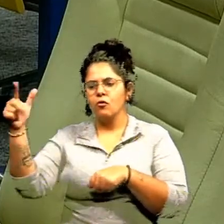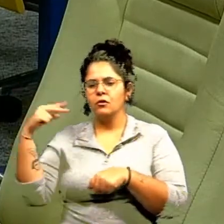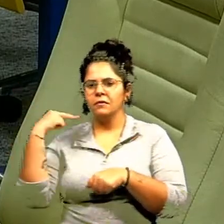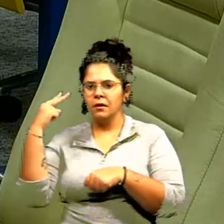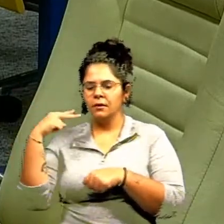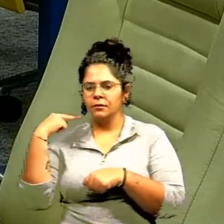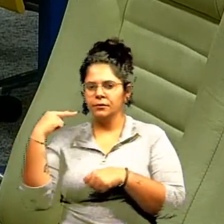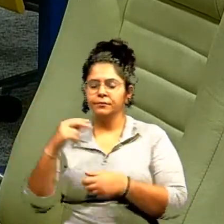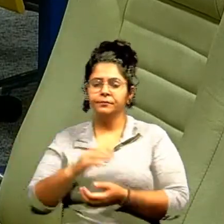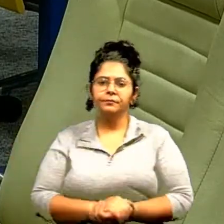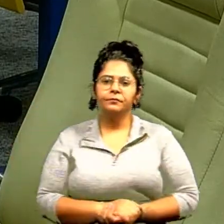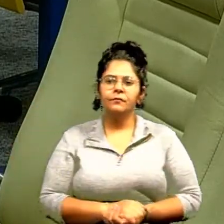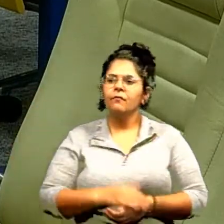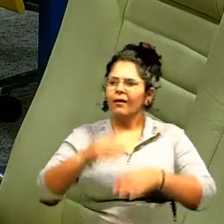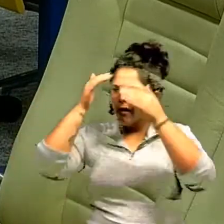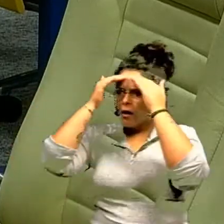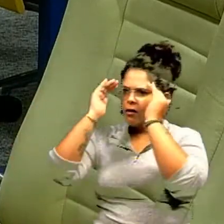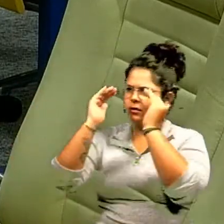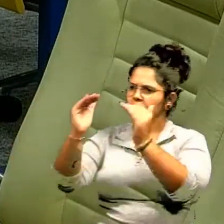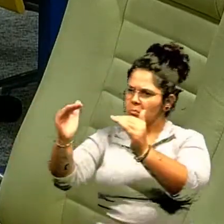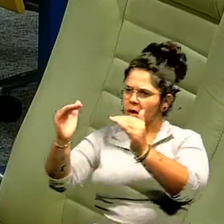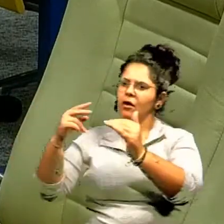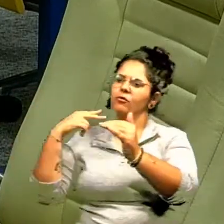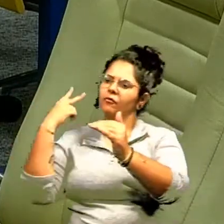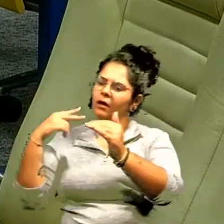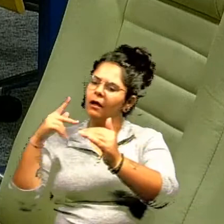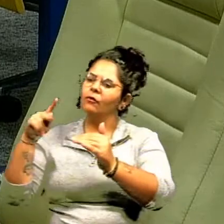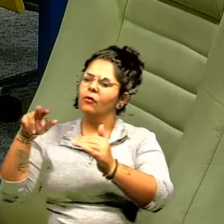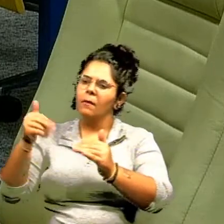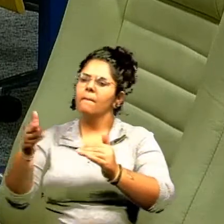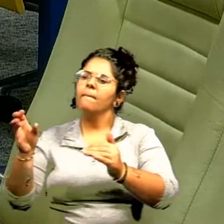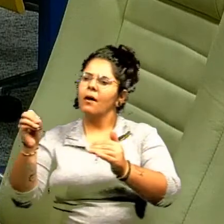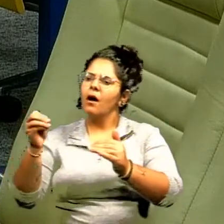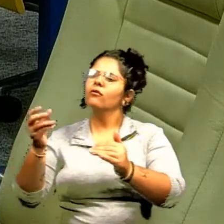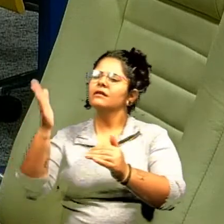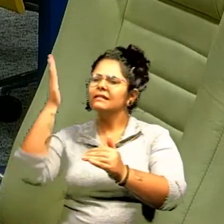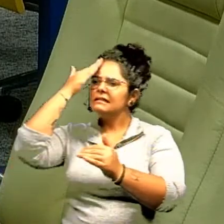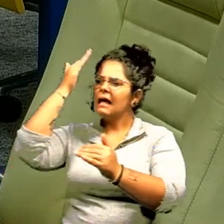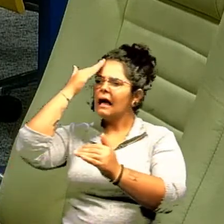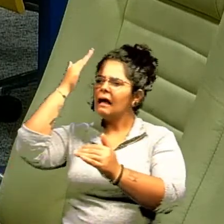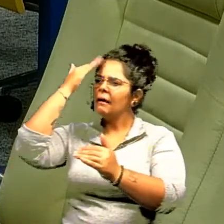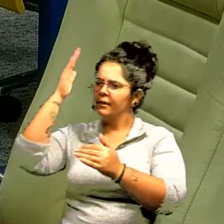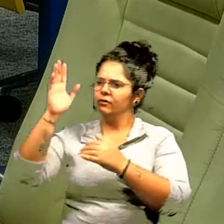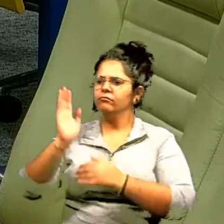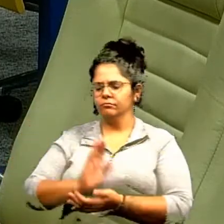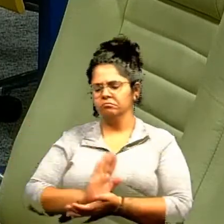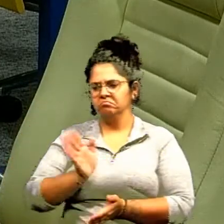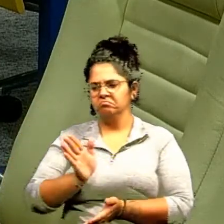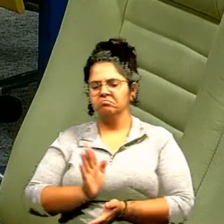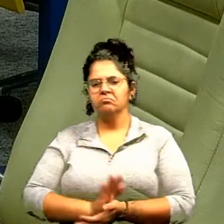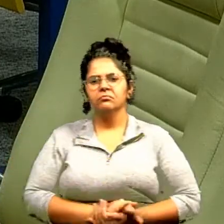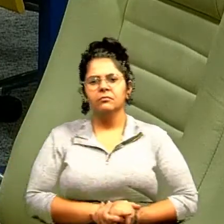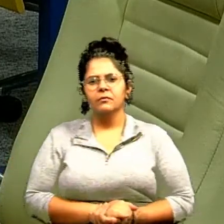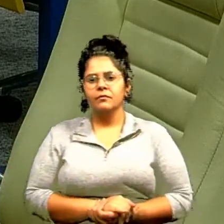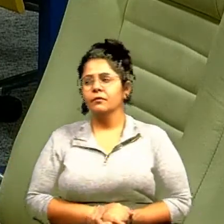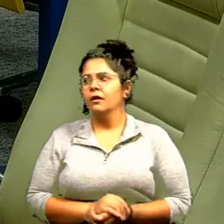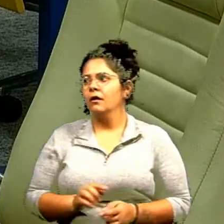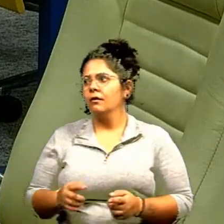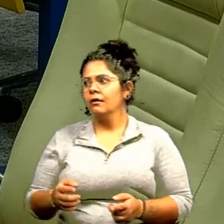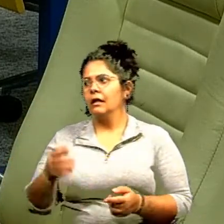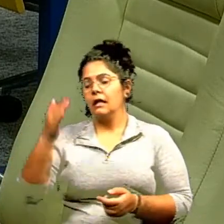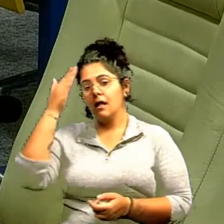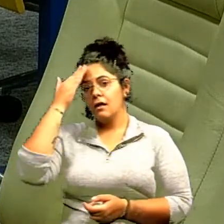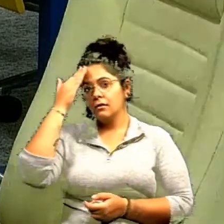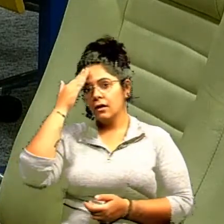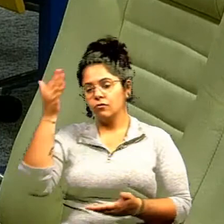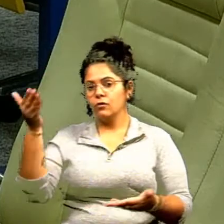Café. Respeito demais o vereador Paulo Magalhães, ele sabe do meu apreço por ele. Porém, entendo que